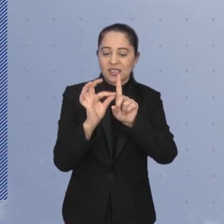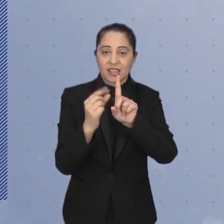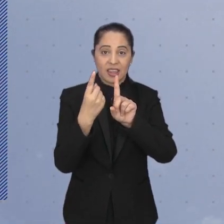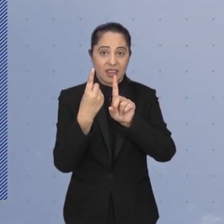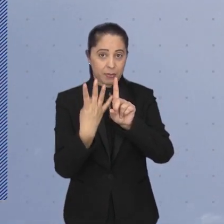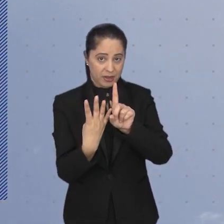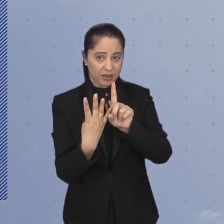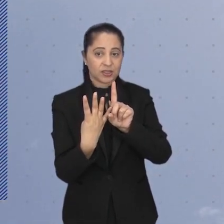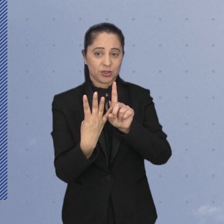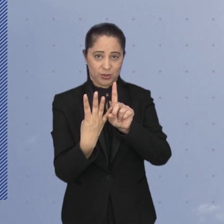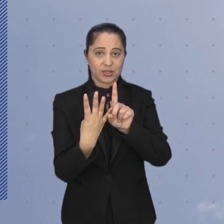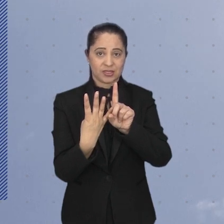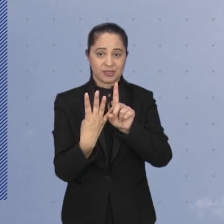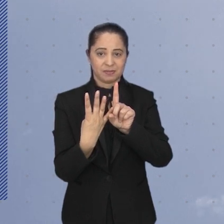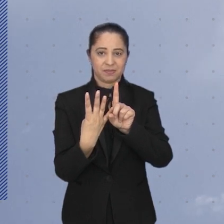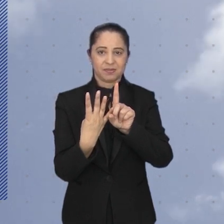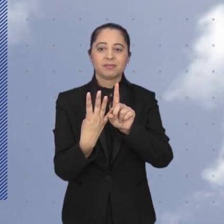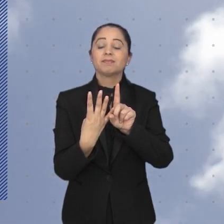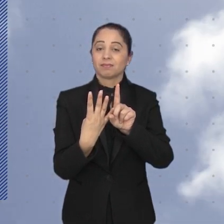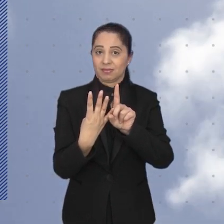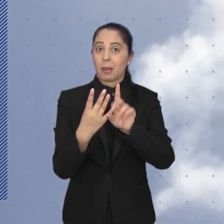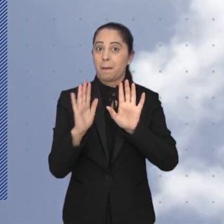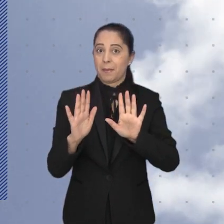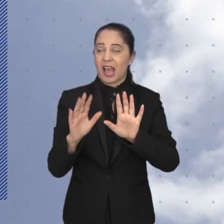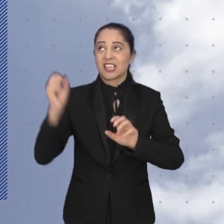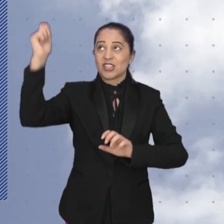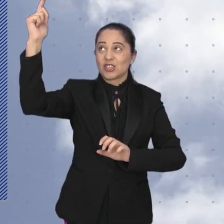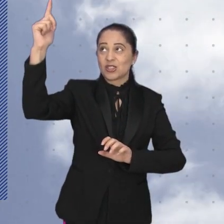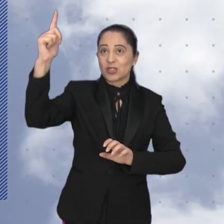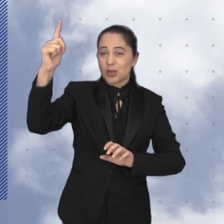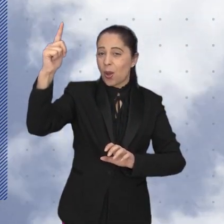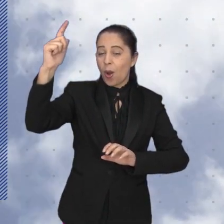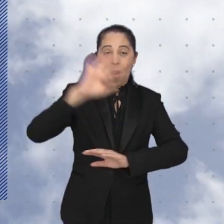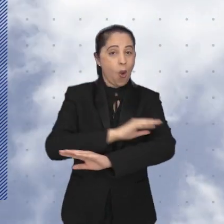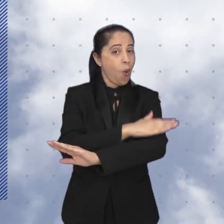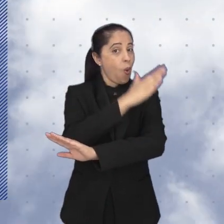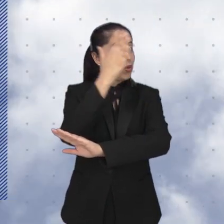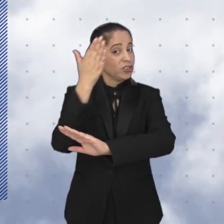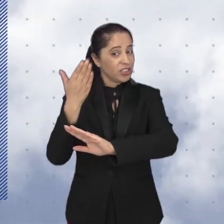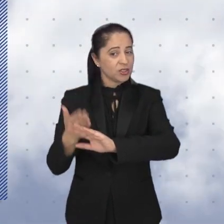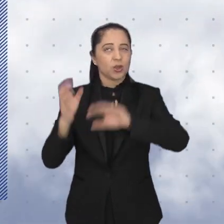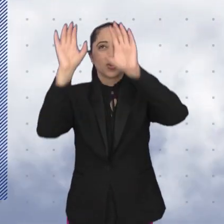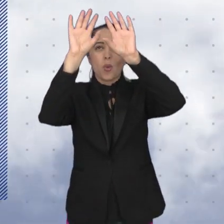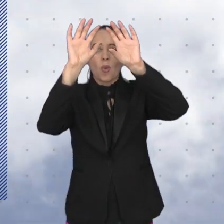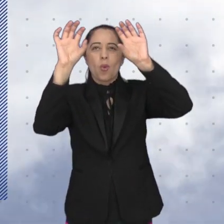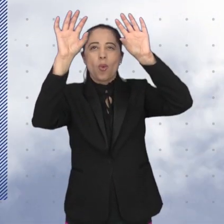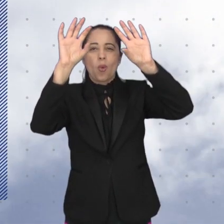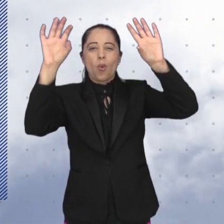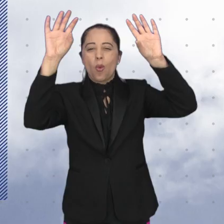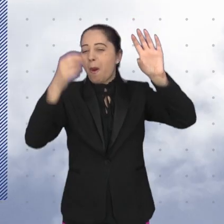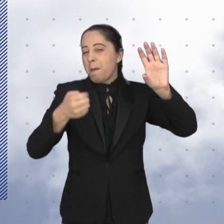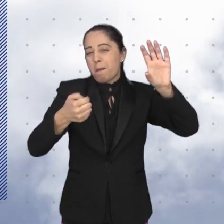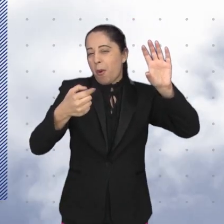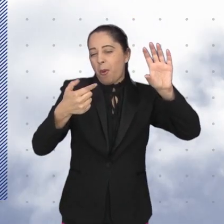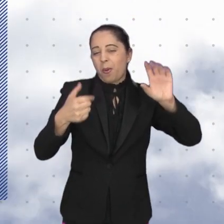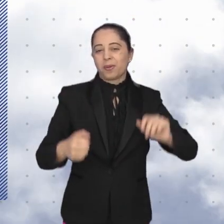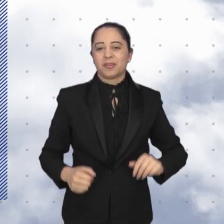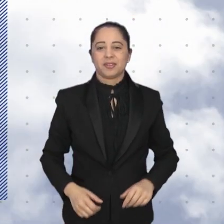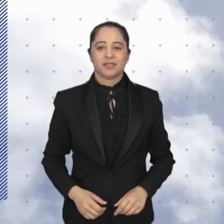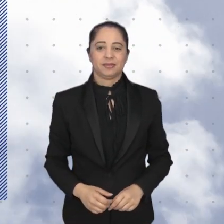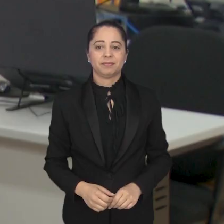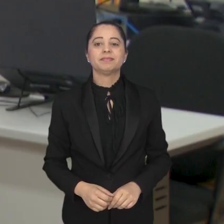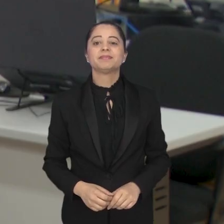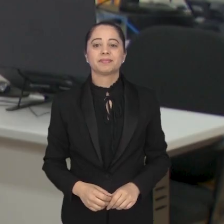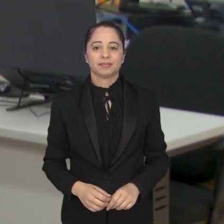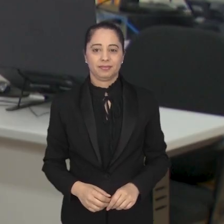é de 26 graus e a mínima de 14. A expectativa é de sol durante o dia todo. Poucas nuvens e pouca chance de chuva.